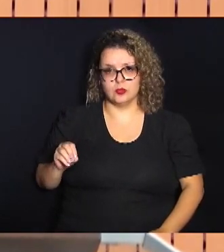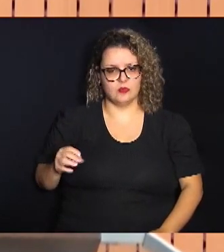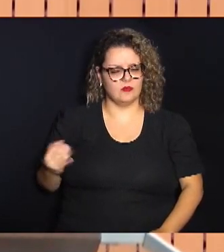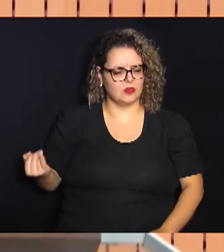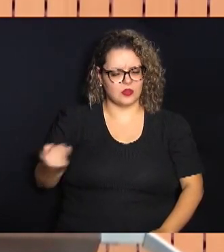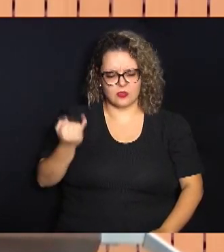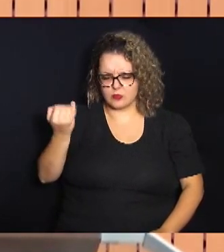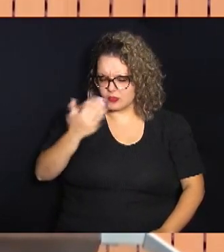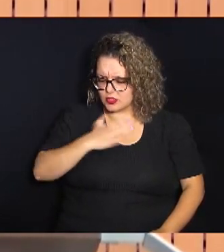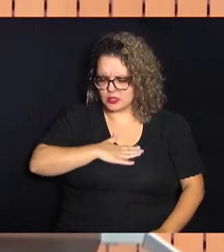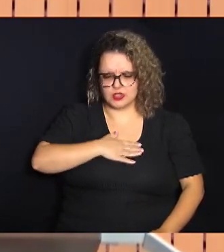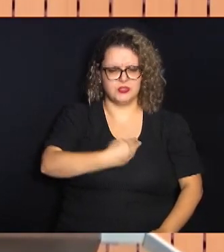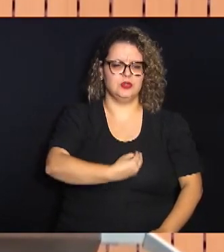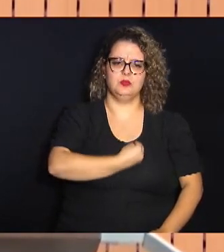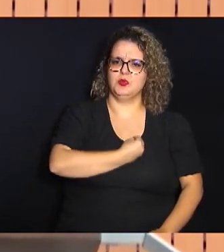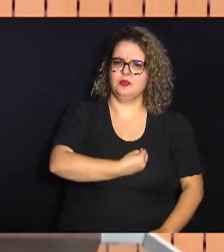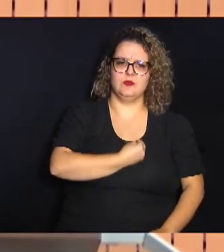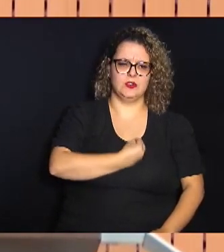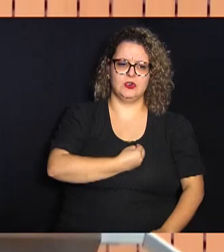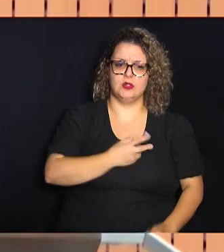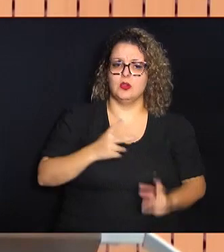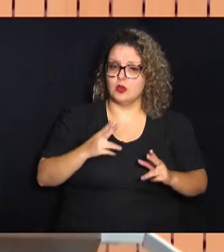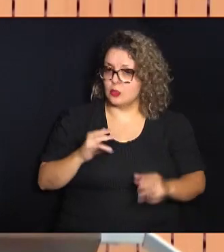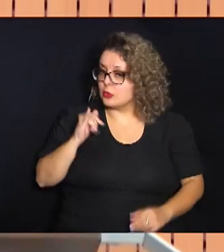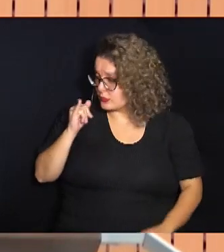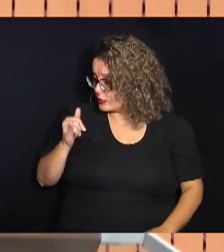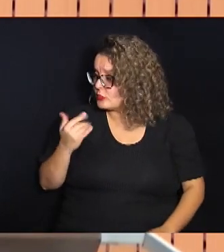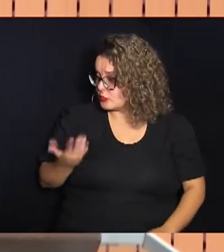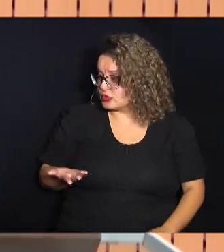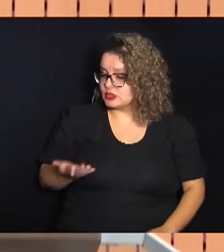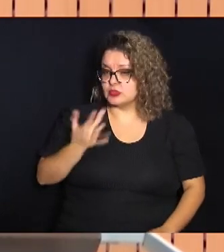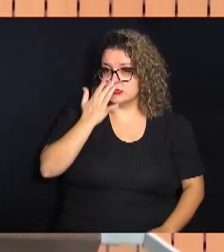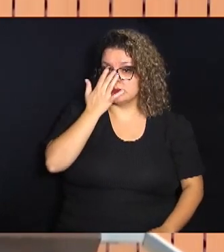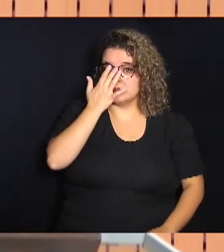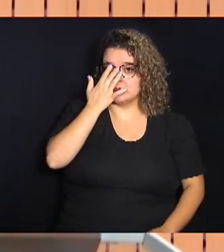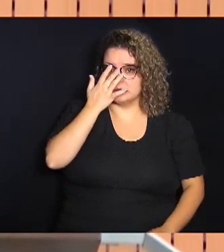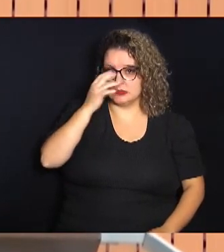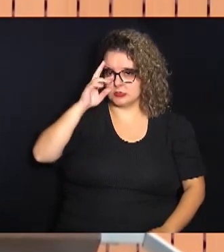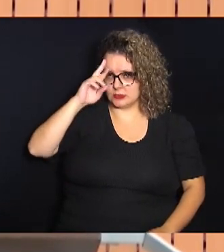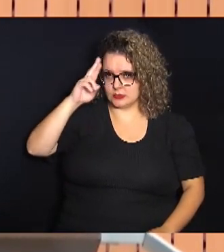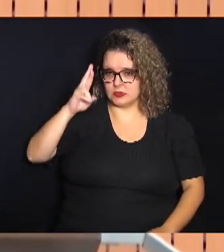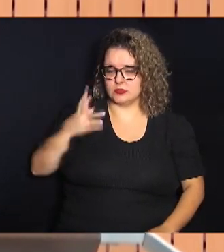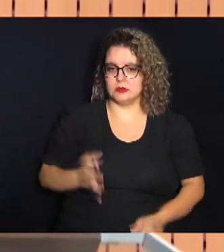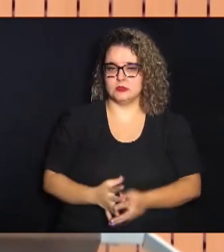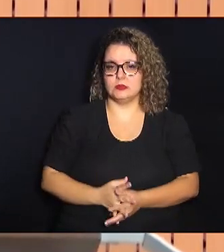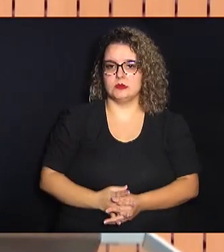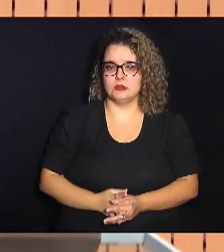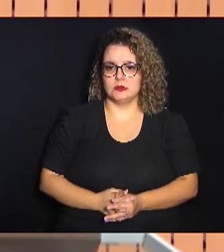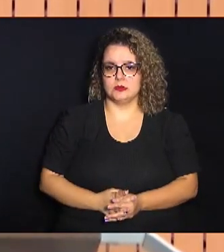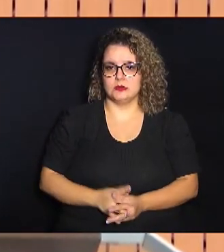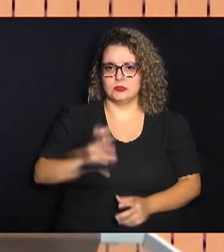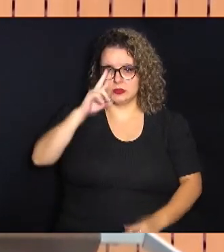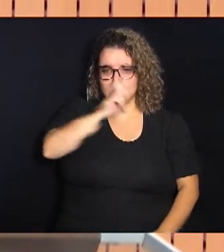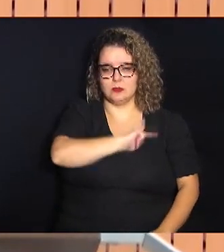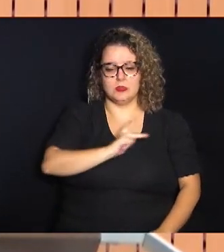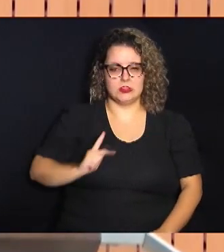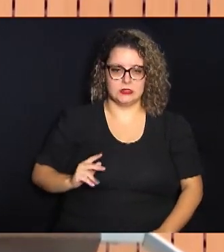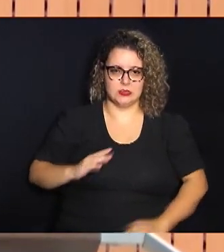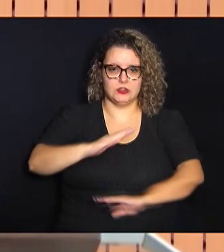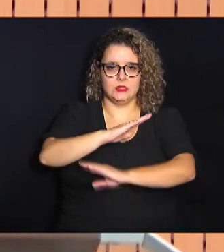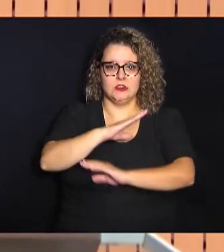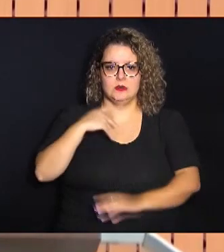minha vida. Como disse há pouco sua excelência o senhor presidente da Câmara,